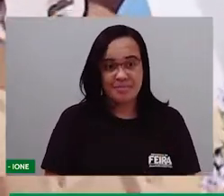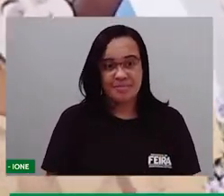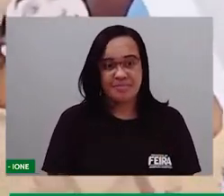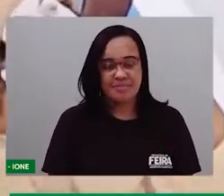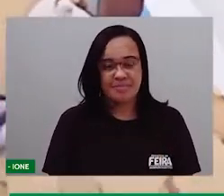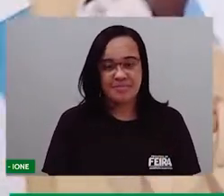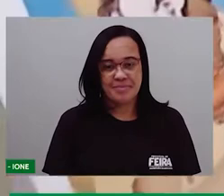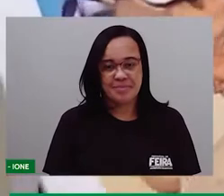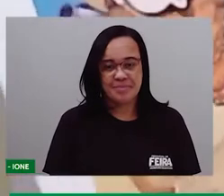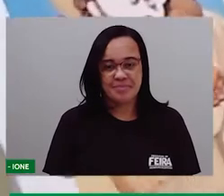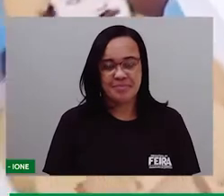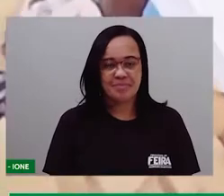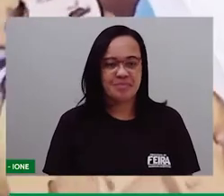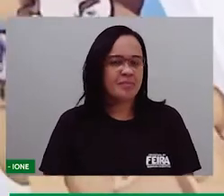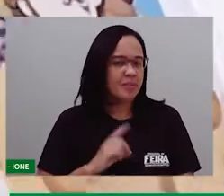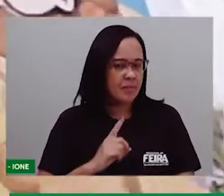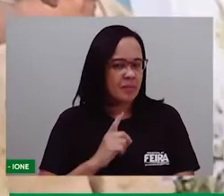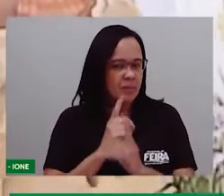Vamos descobrir.